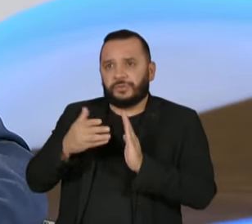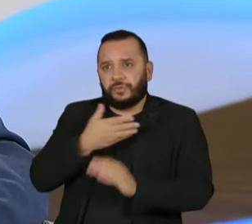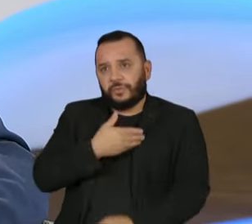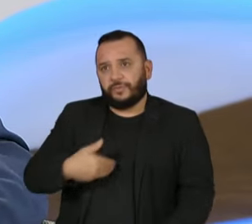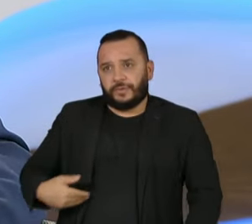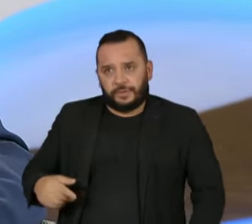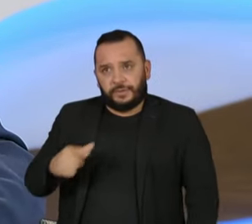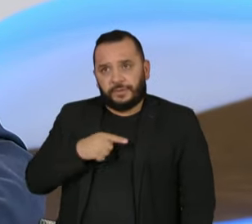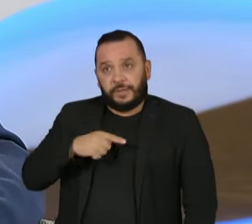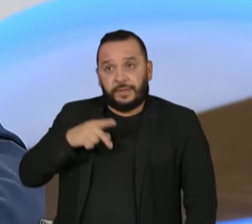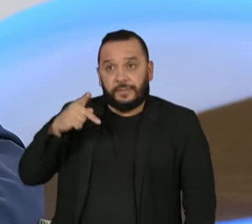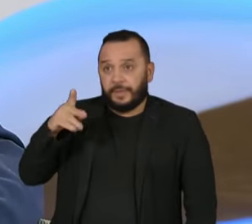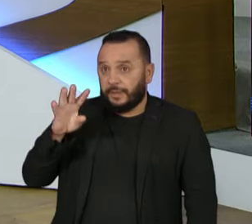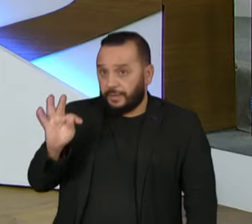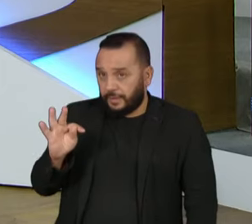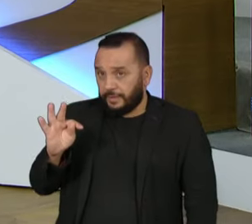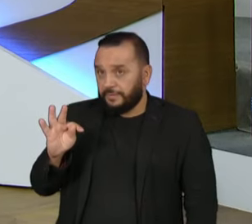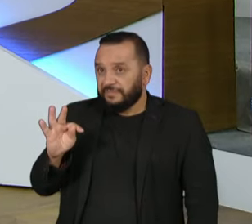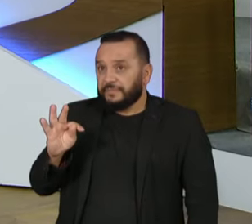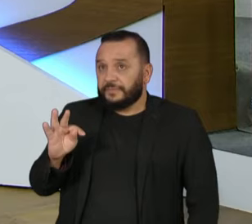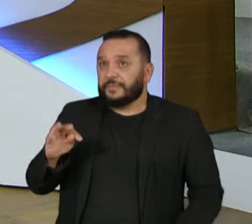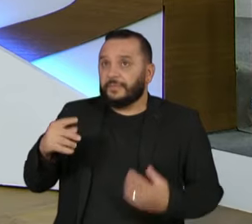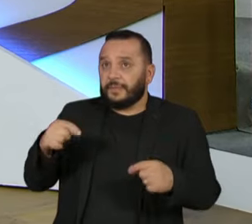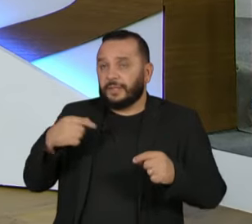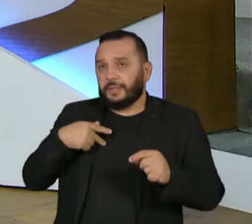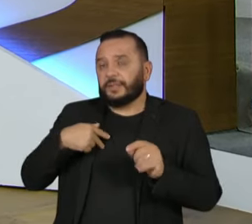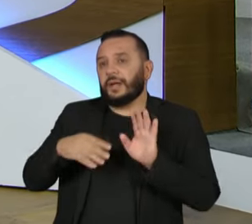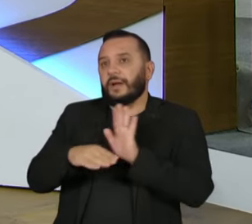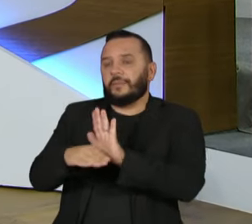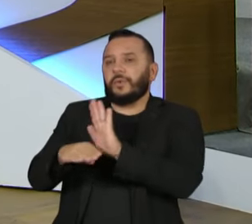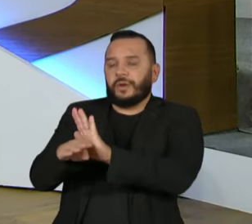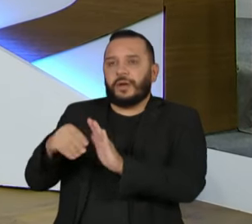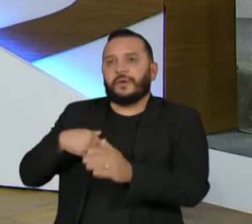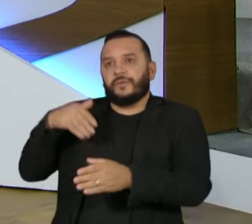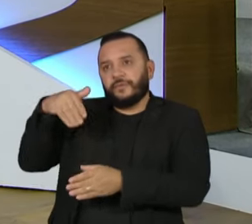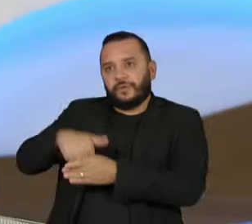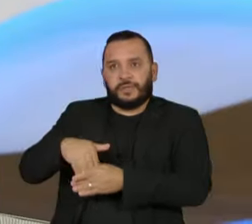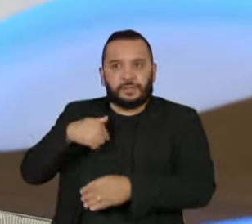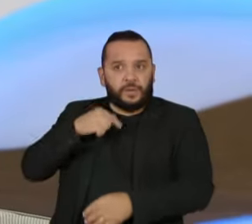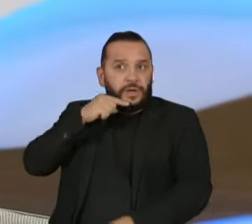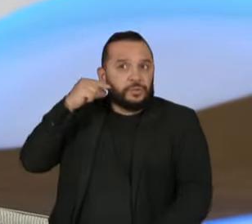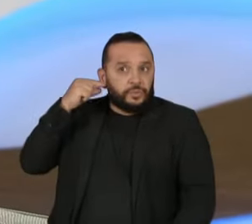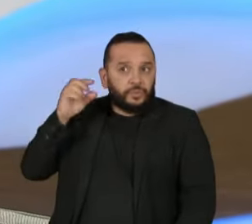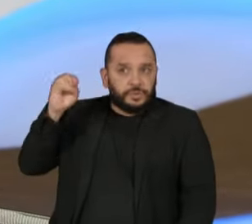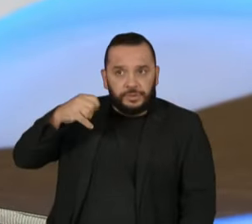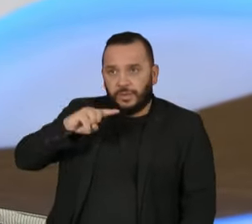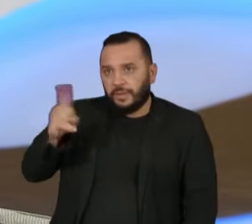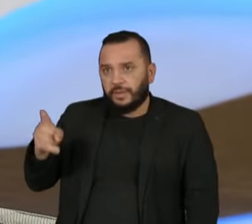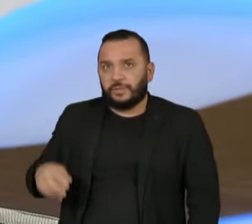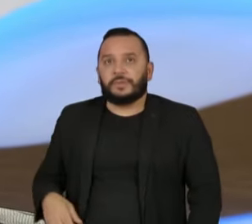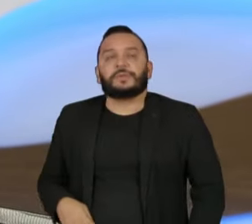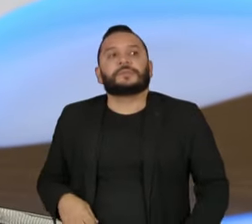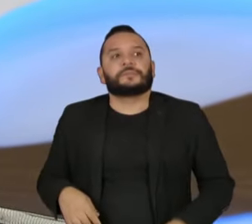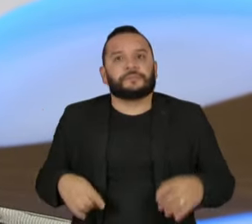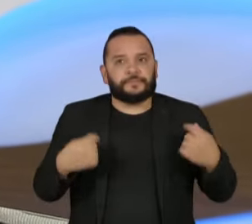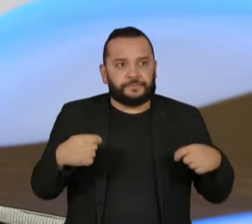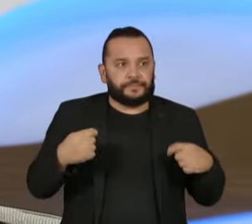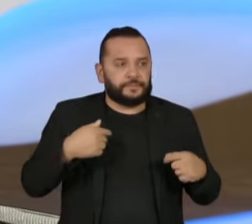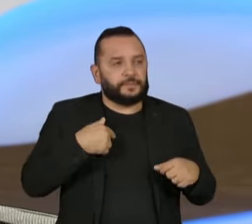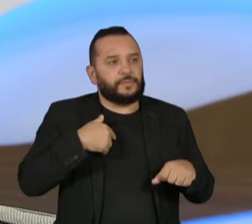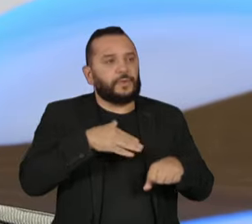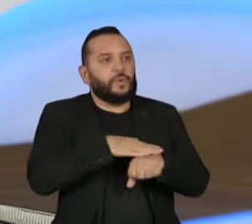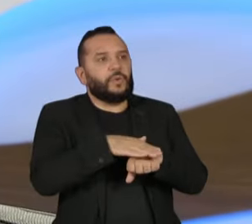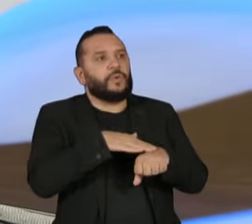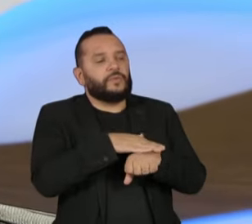incluindo o PT? Devem ou não apoiar a reeleição de Arthur Lira? Bom, primeiro tem que ter um diálogo com a base,